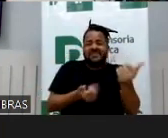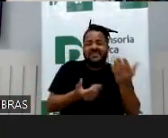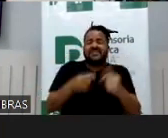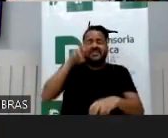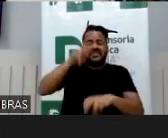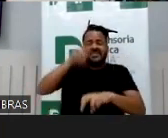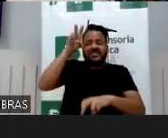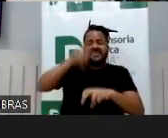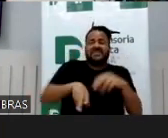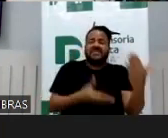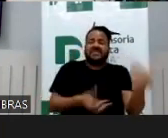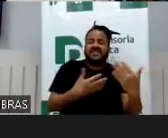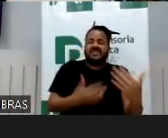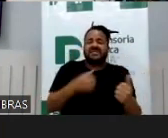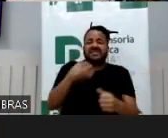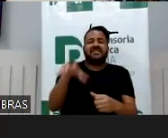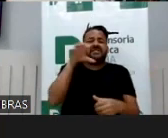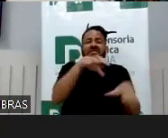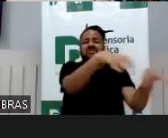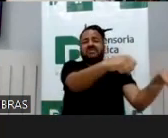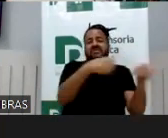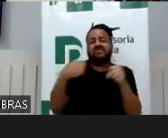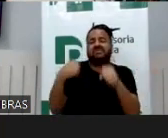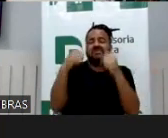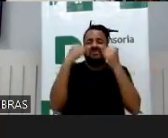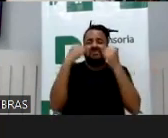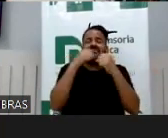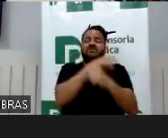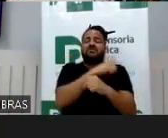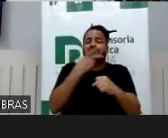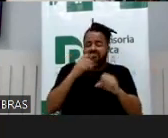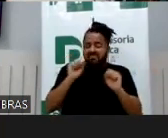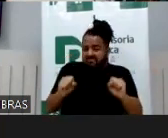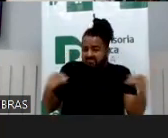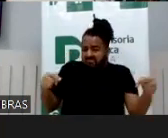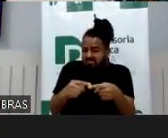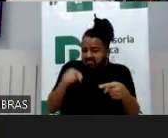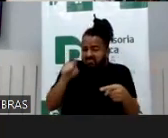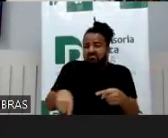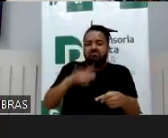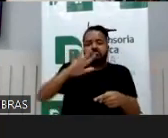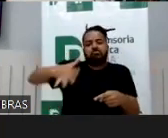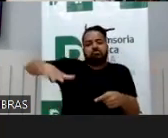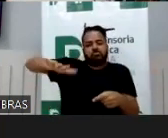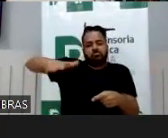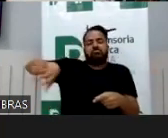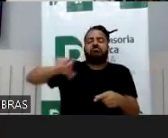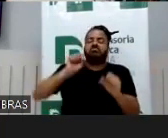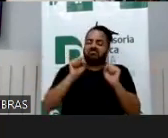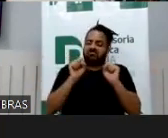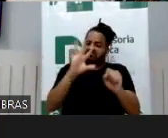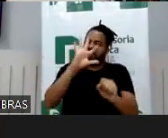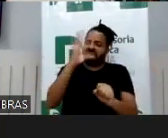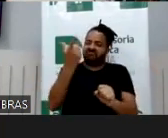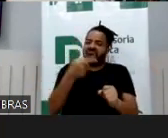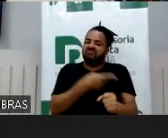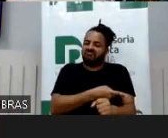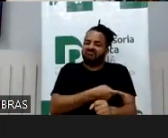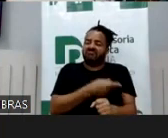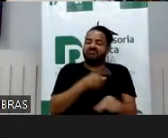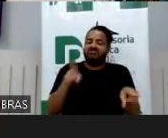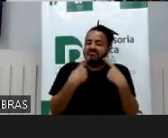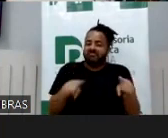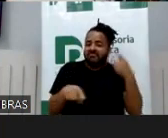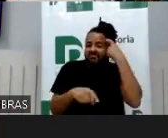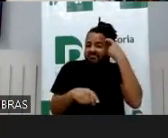novinha, vai novinha, pega a novinha. Ela pode ter alguma conexão com pedofilia? A gente tem que debater. não pensar, fingir